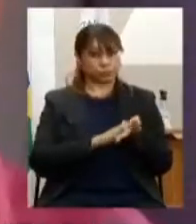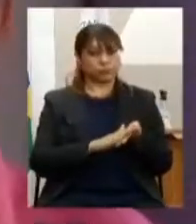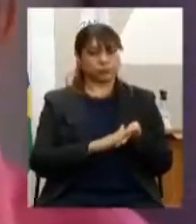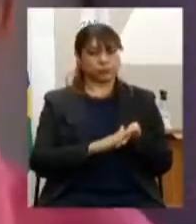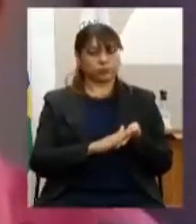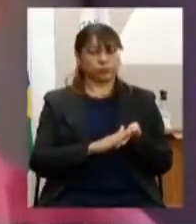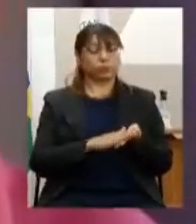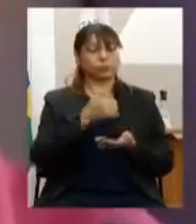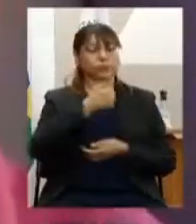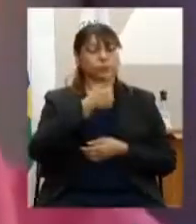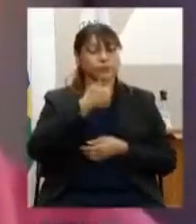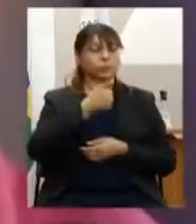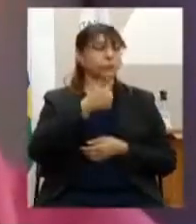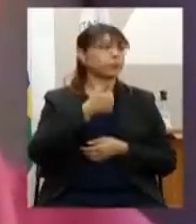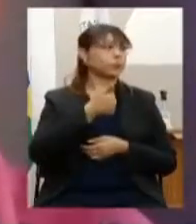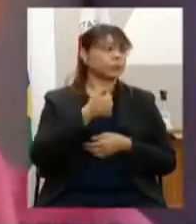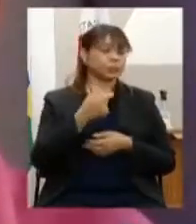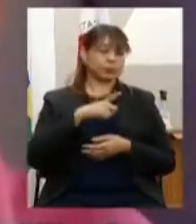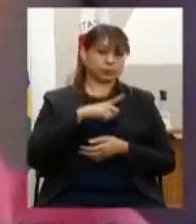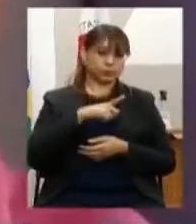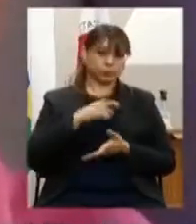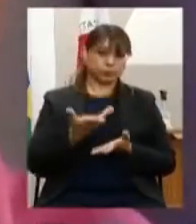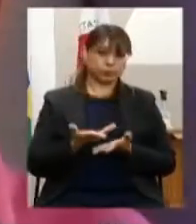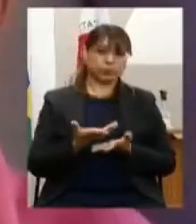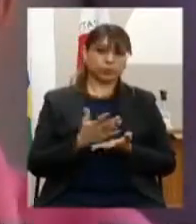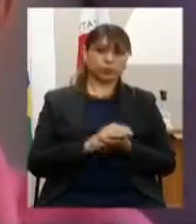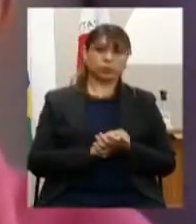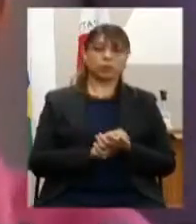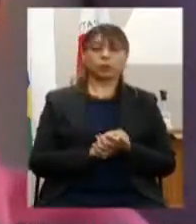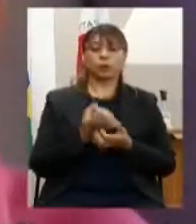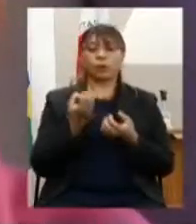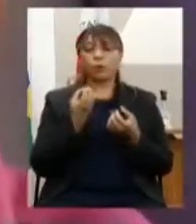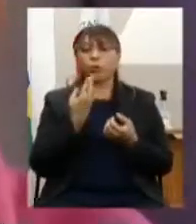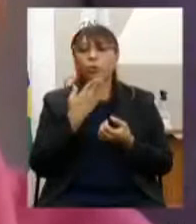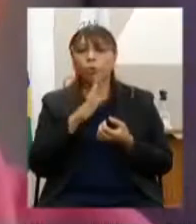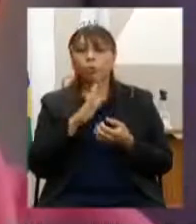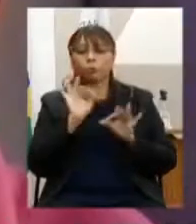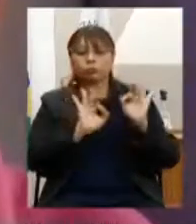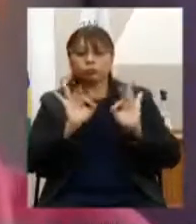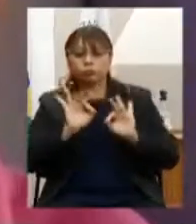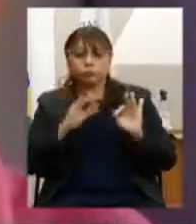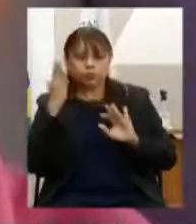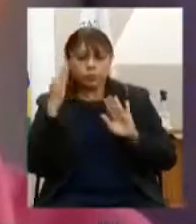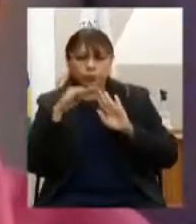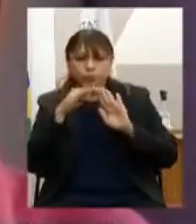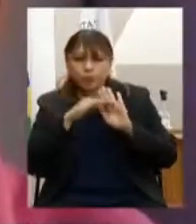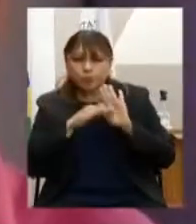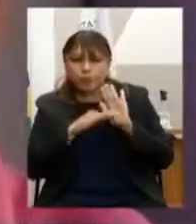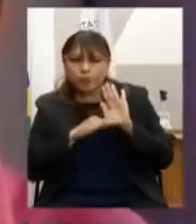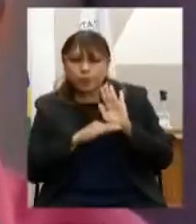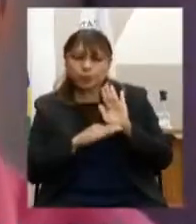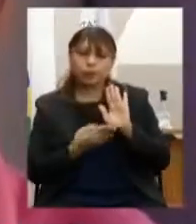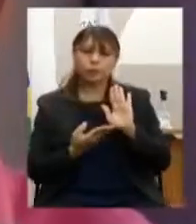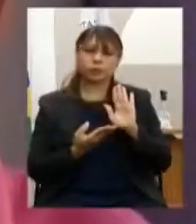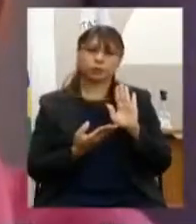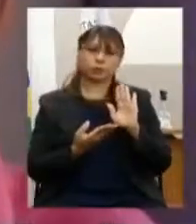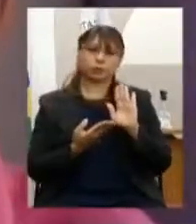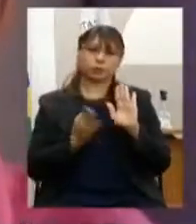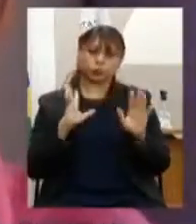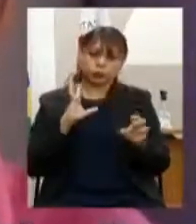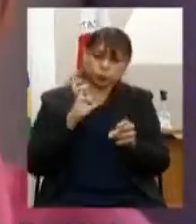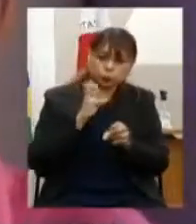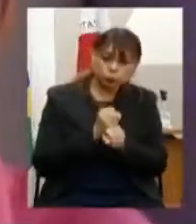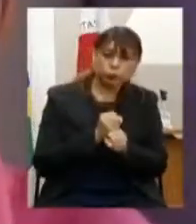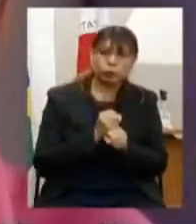primeiro, realização de diagnóstico com o levantamento qualitativo e